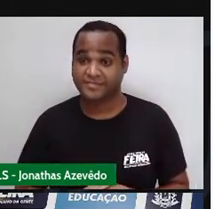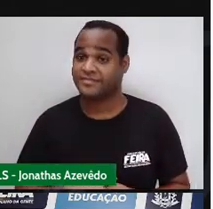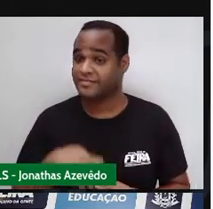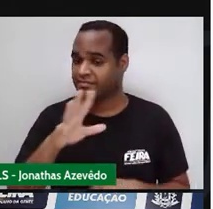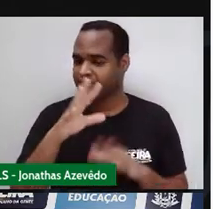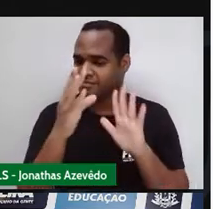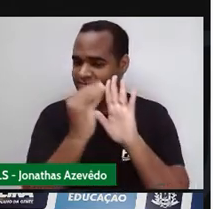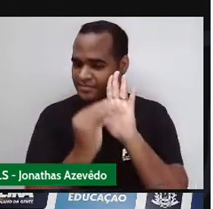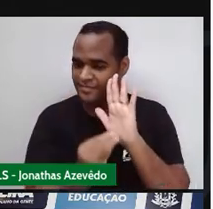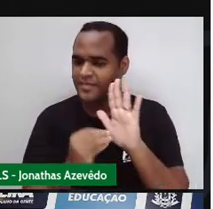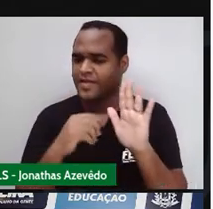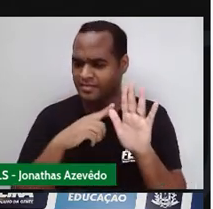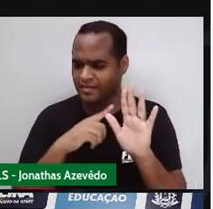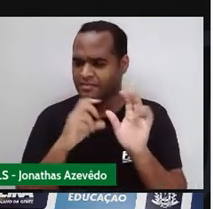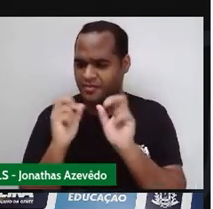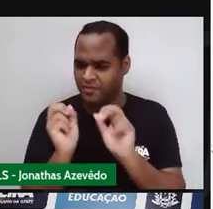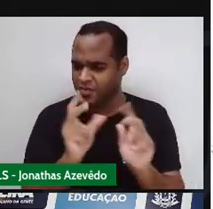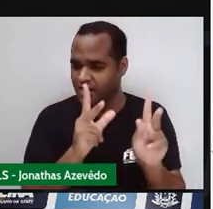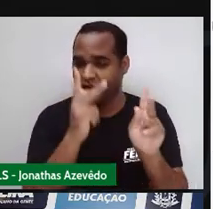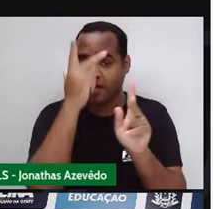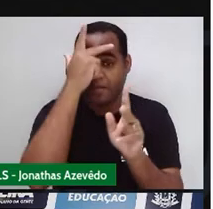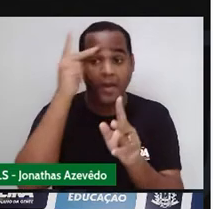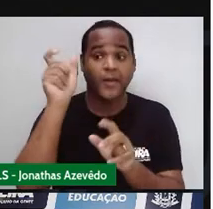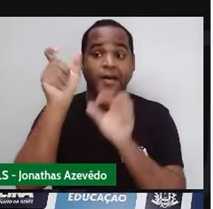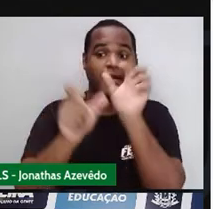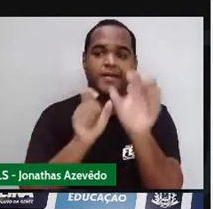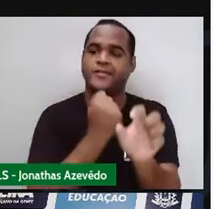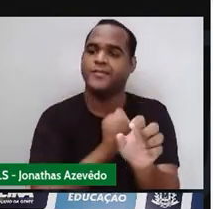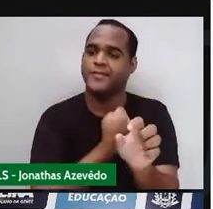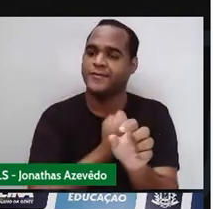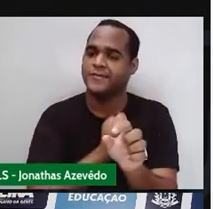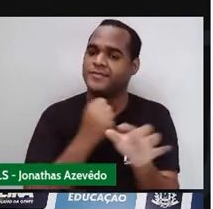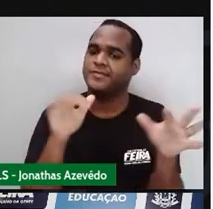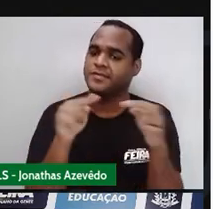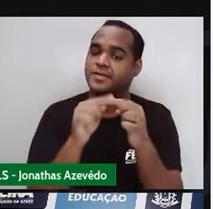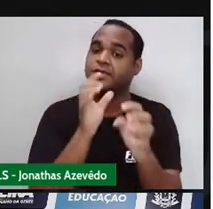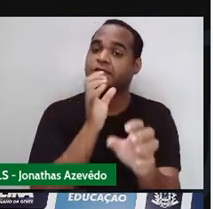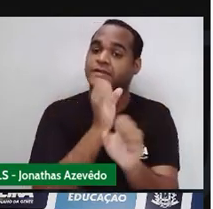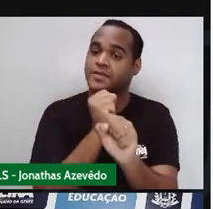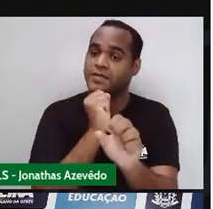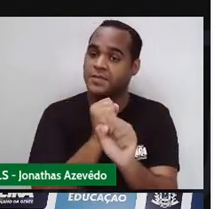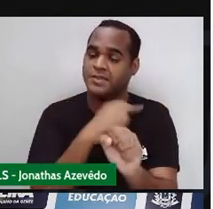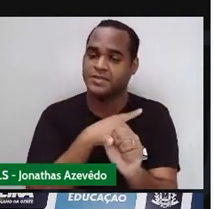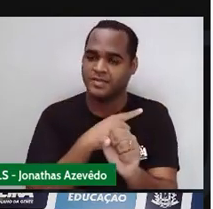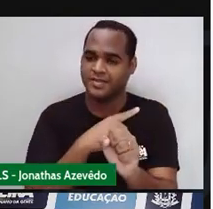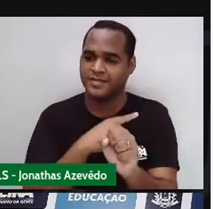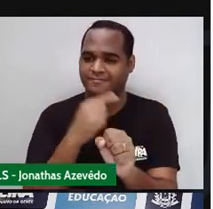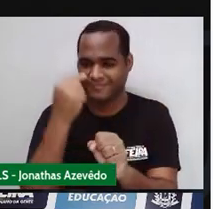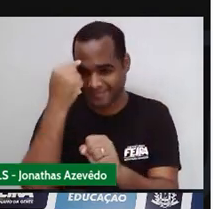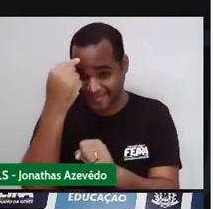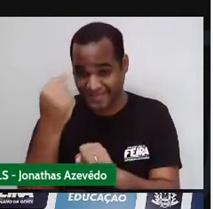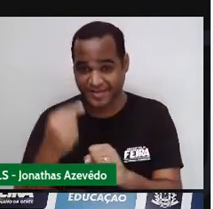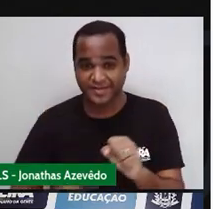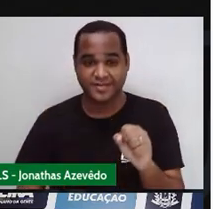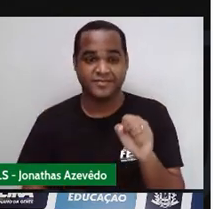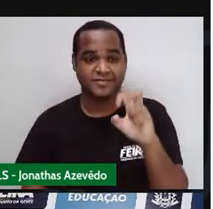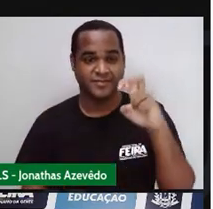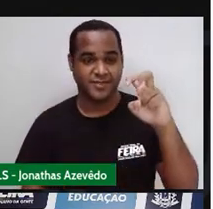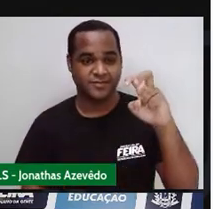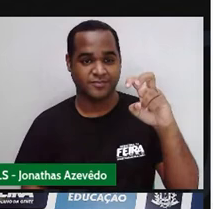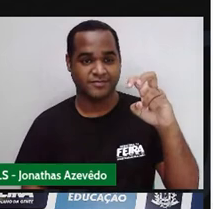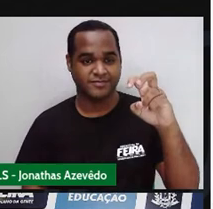colocar ali, ó E quando a pessoa escolhe esses três números Ela tem que somar os três números Então a gente vai colocar esses números Dentro dos